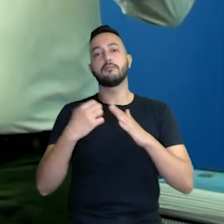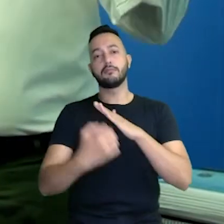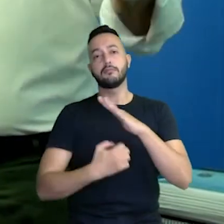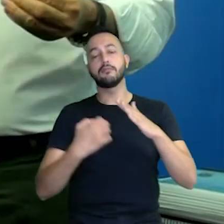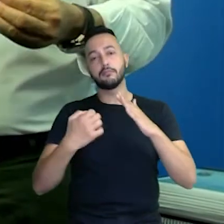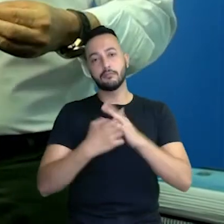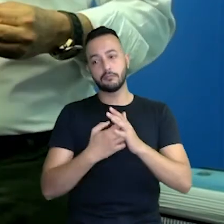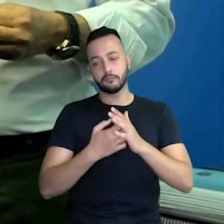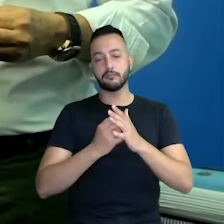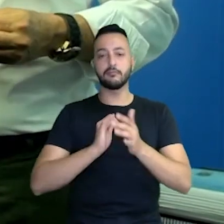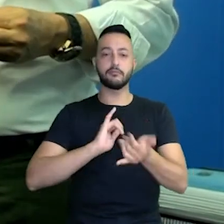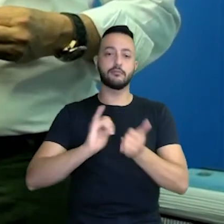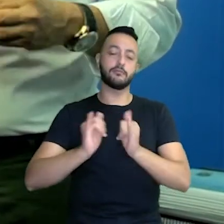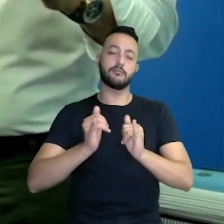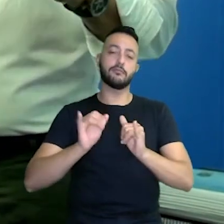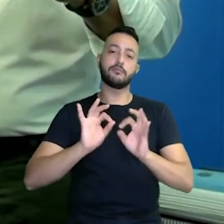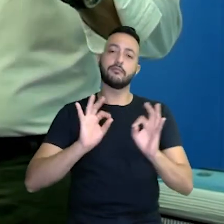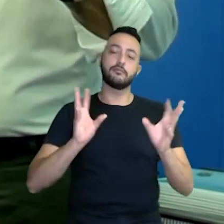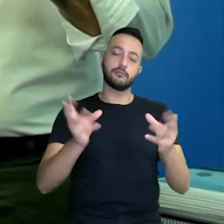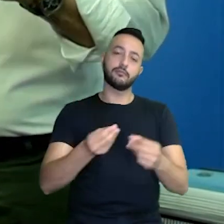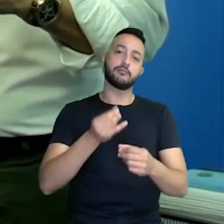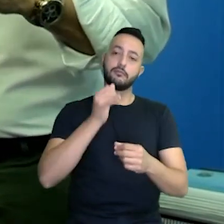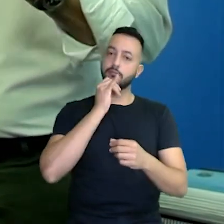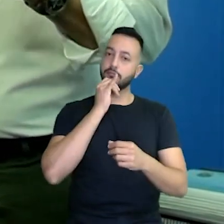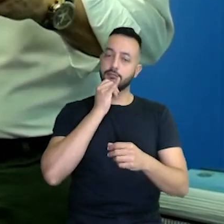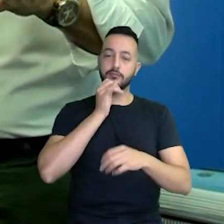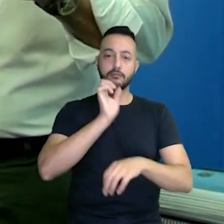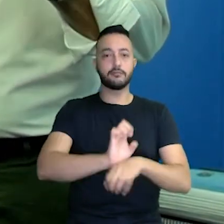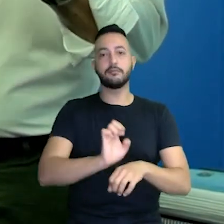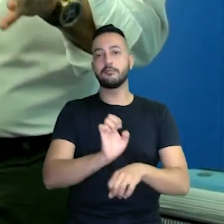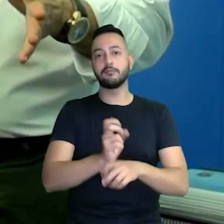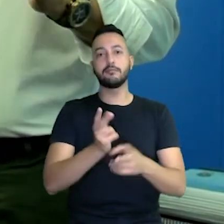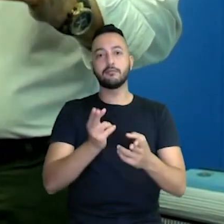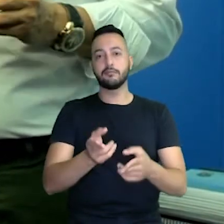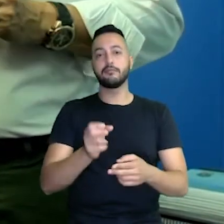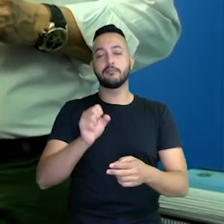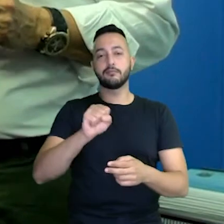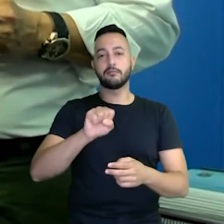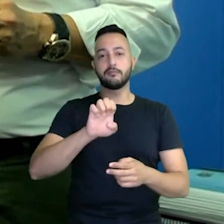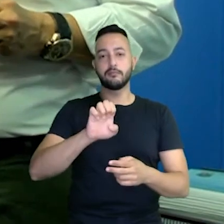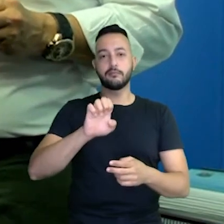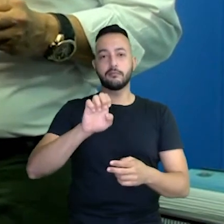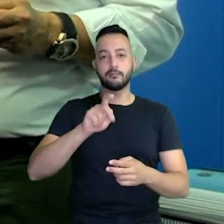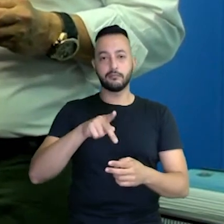informatizar toda a rede, tipo o Estado, como é o SAEP,